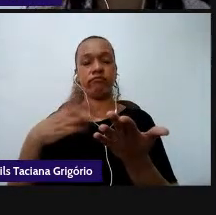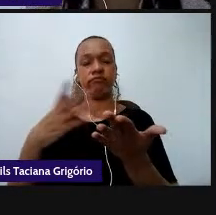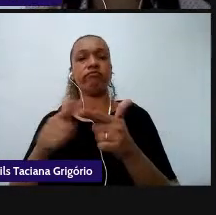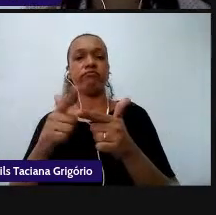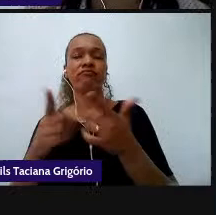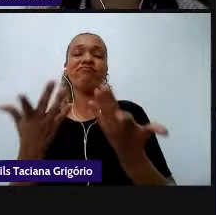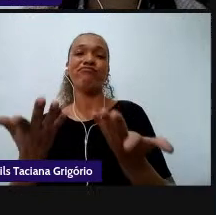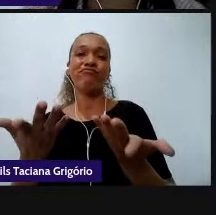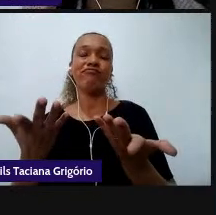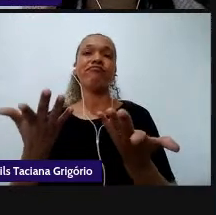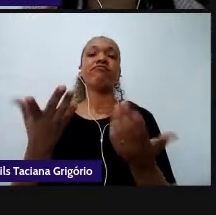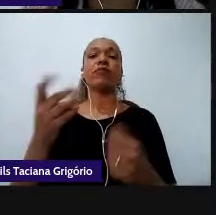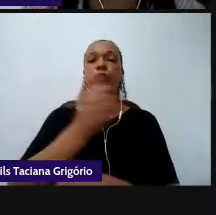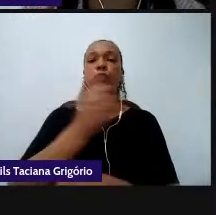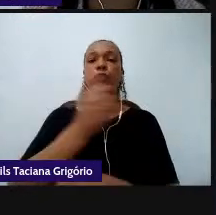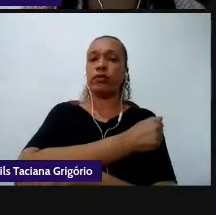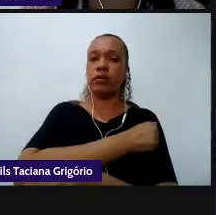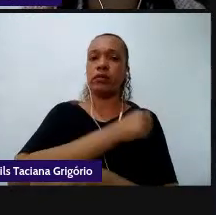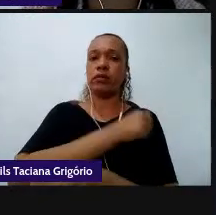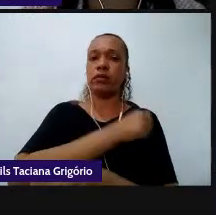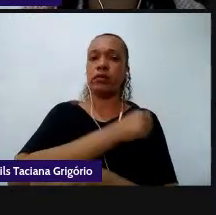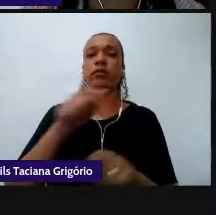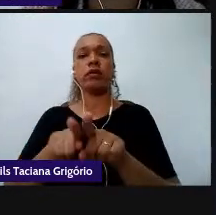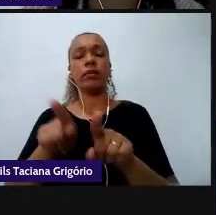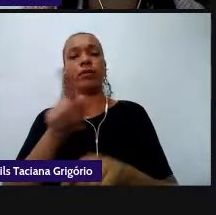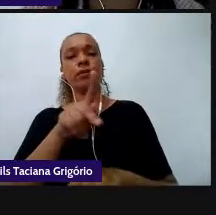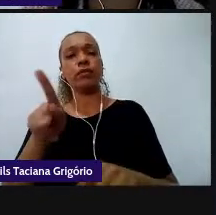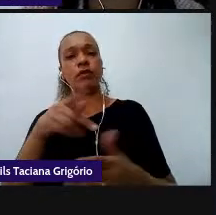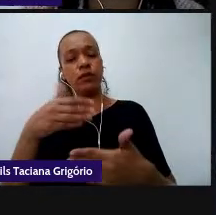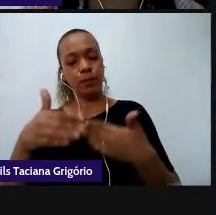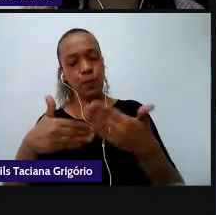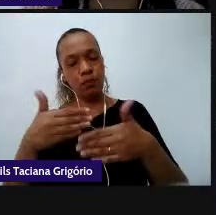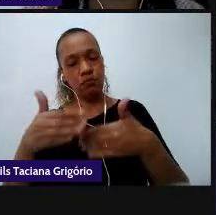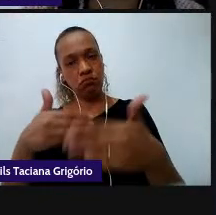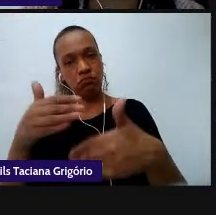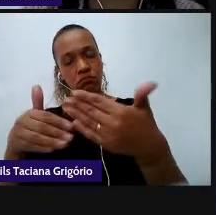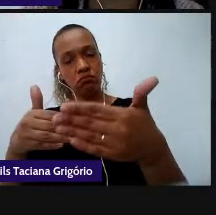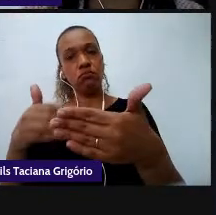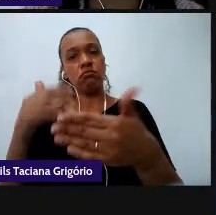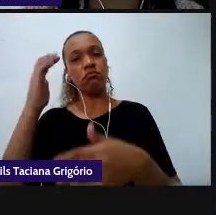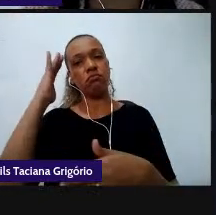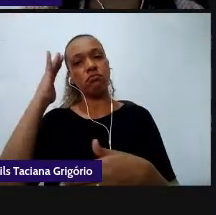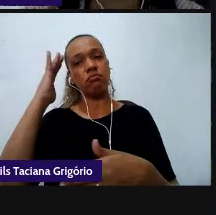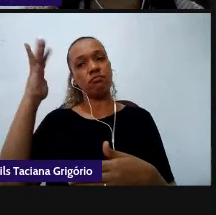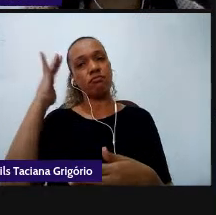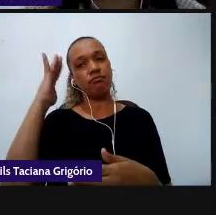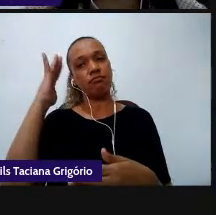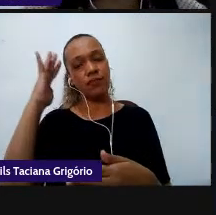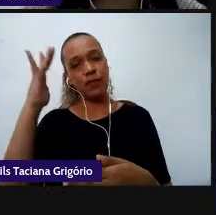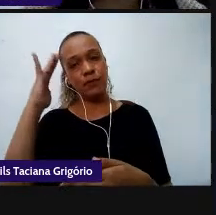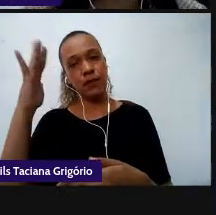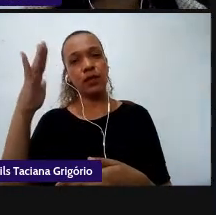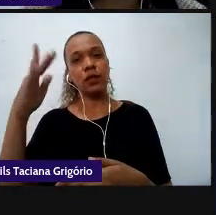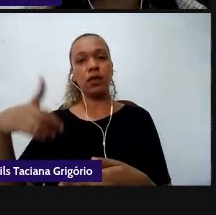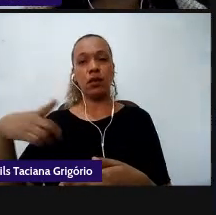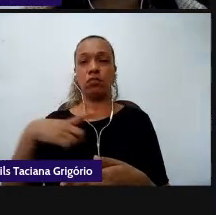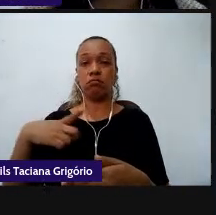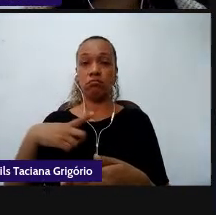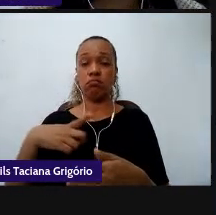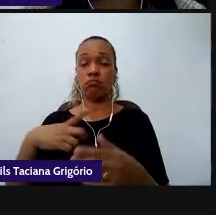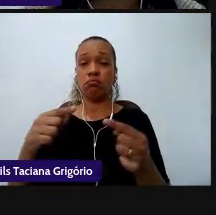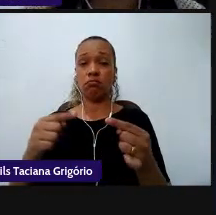então essa esse processo de de reflexão que a gente tem conduzido é